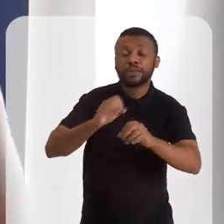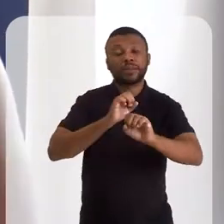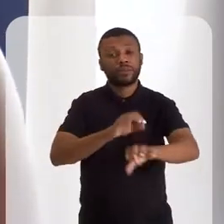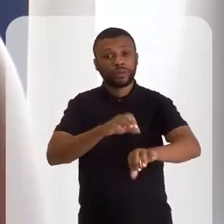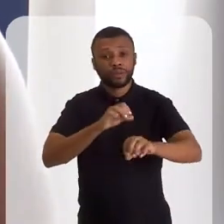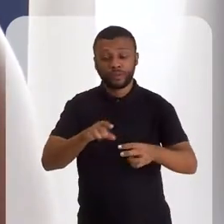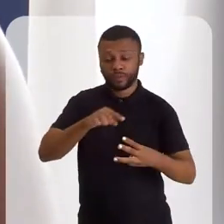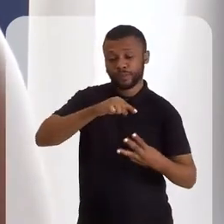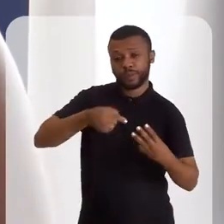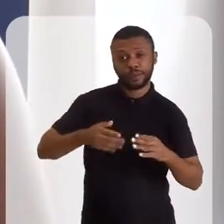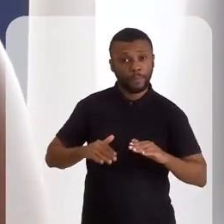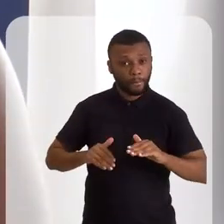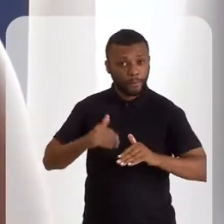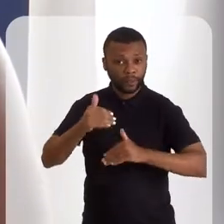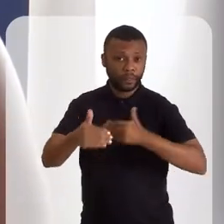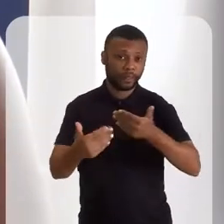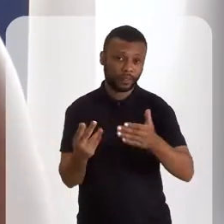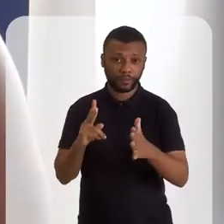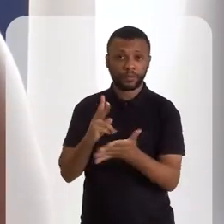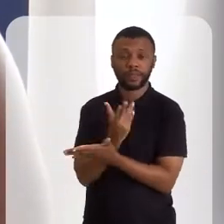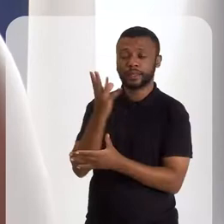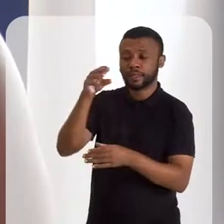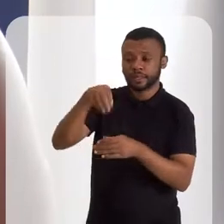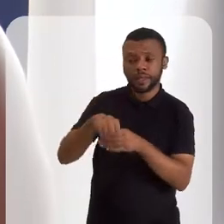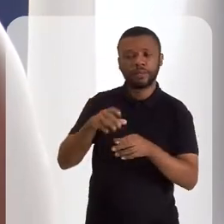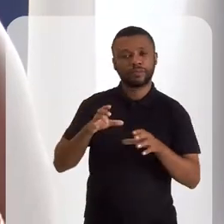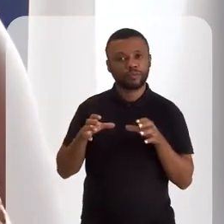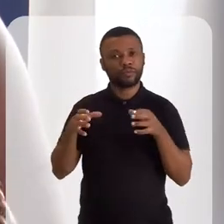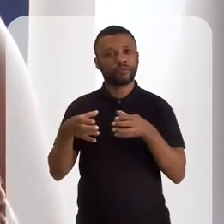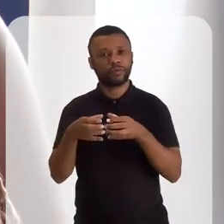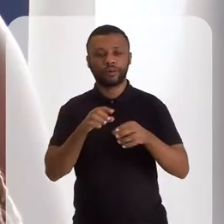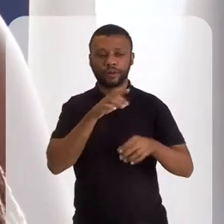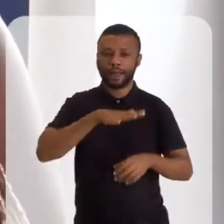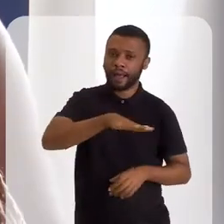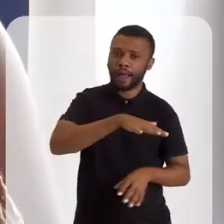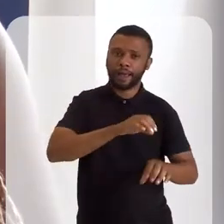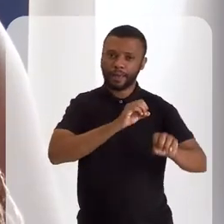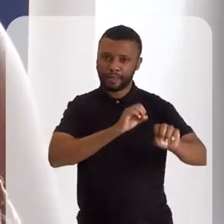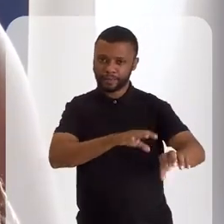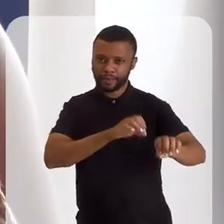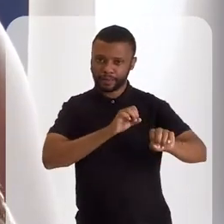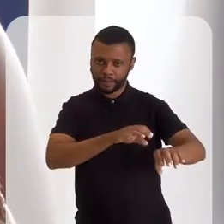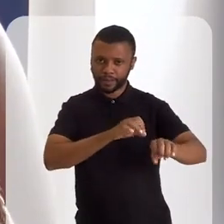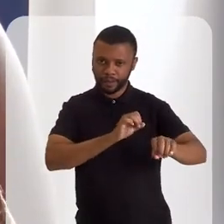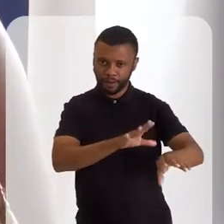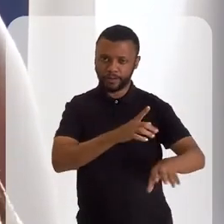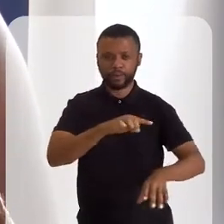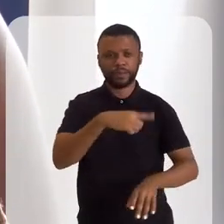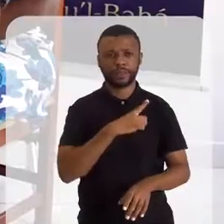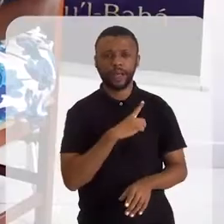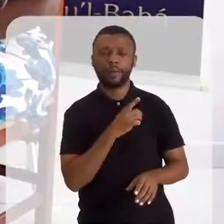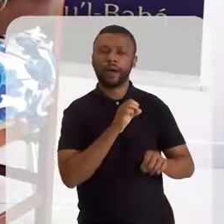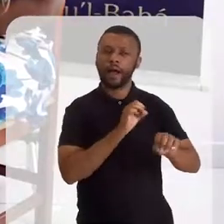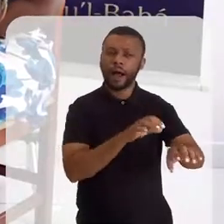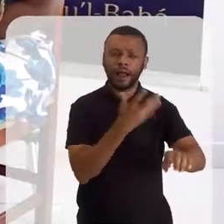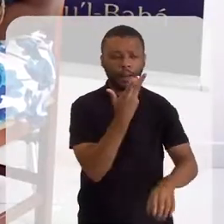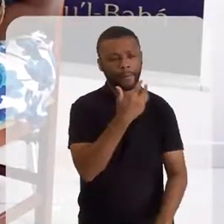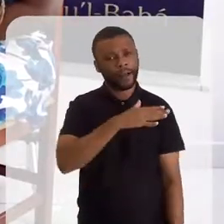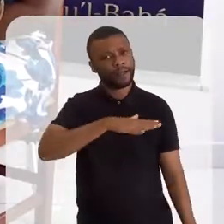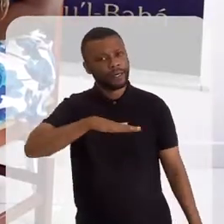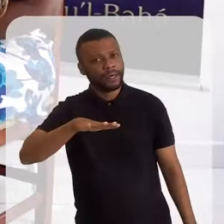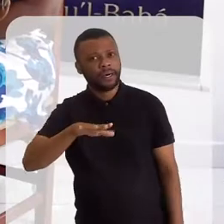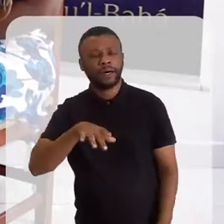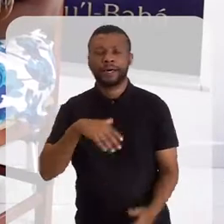São três processos que acontecem, né, dentro da comunidade. Que é a parte educacional, onde a tem as aulas para as